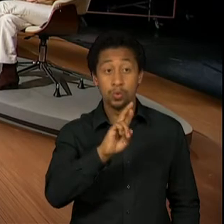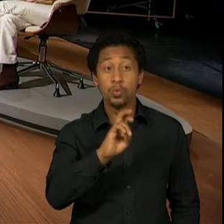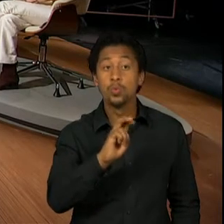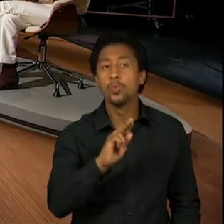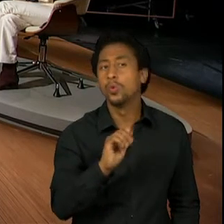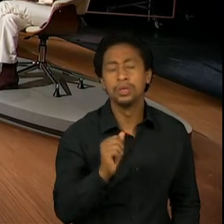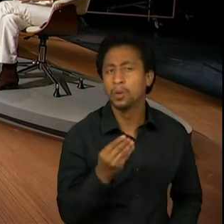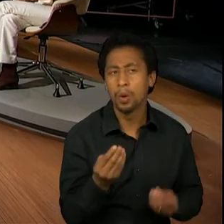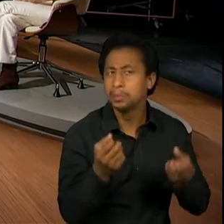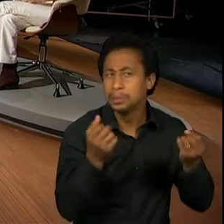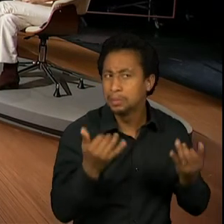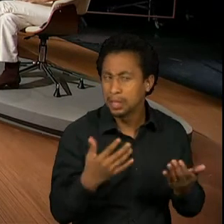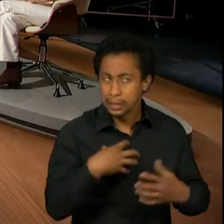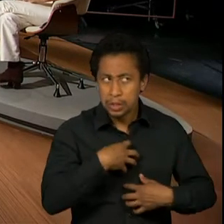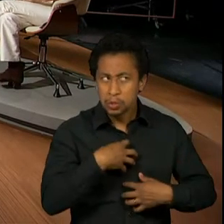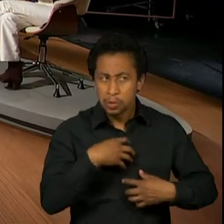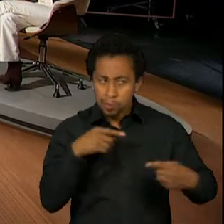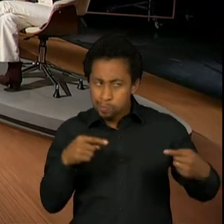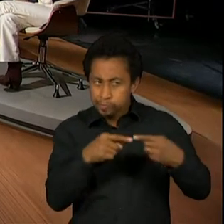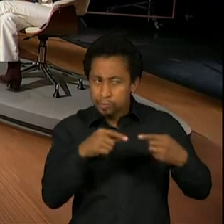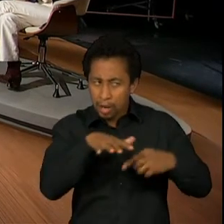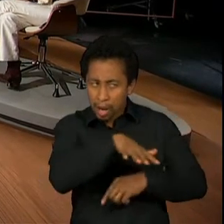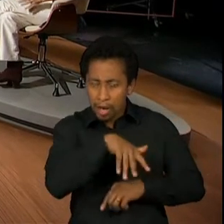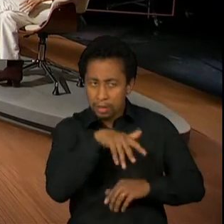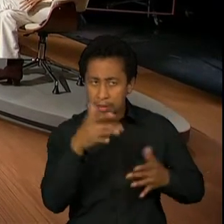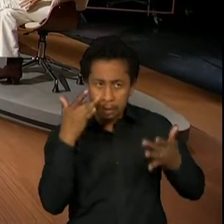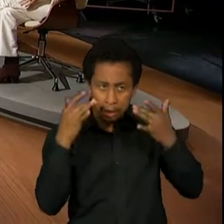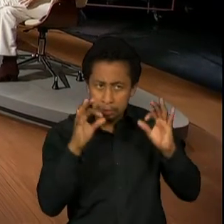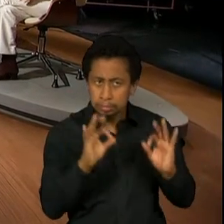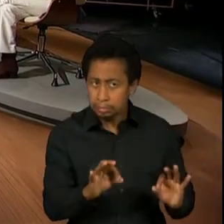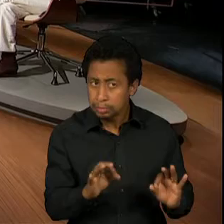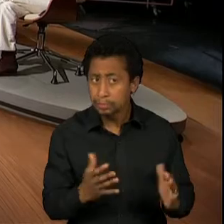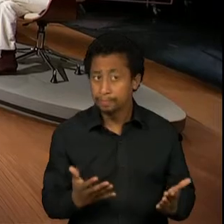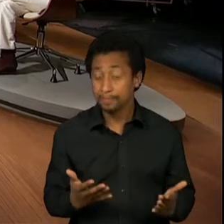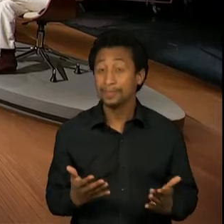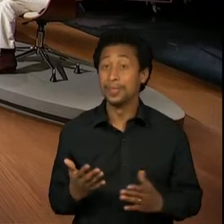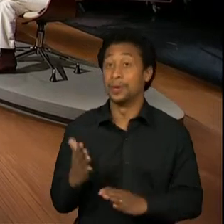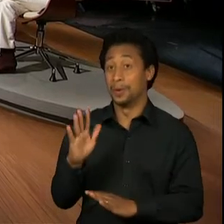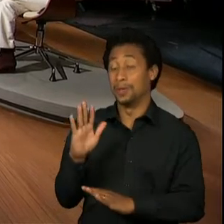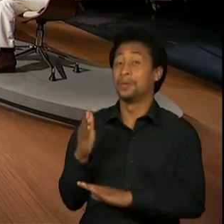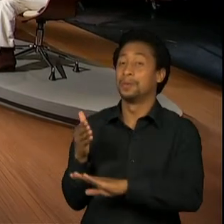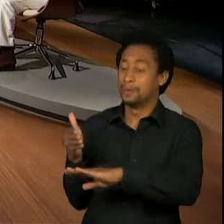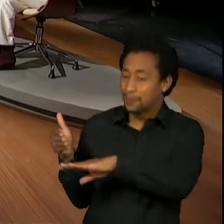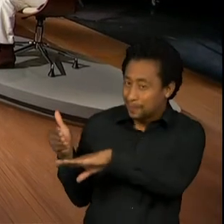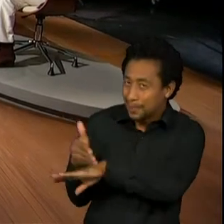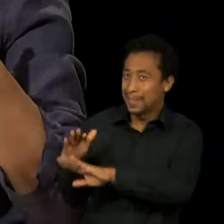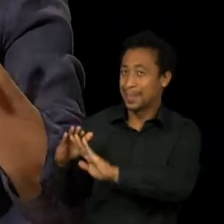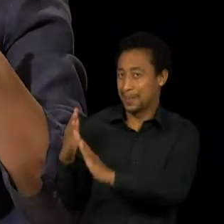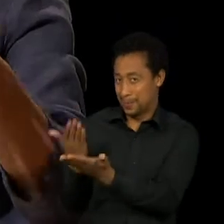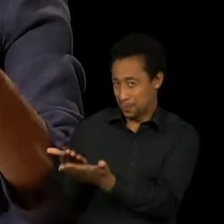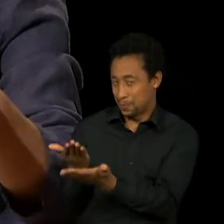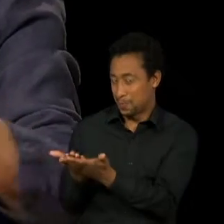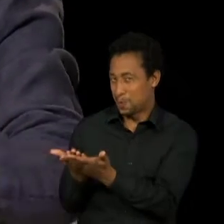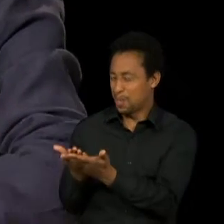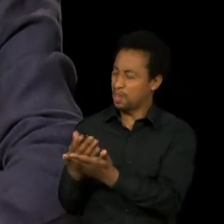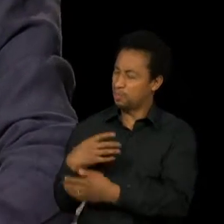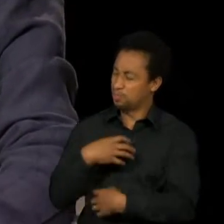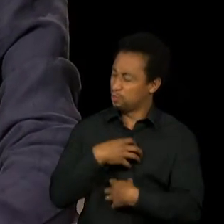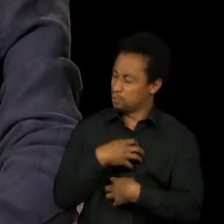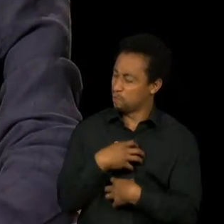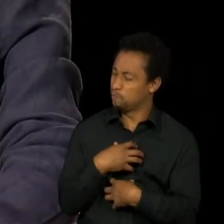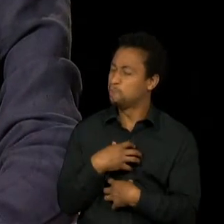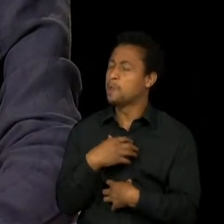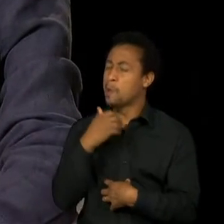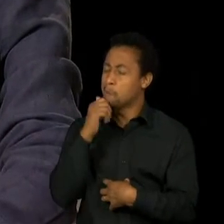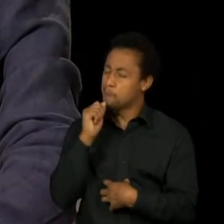É, quando eu fui para a escola, eu ainda desconfio que minha mãe abriu esse curso, por preocupação em relação a mim,